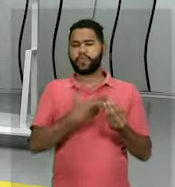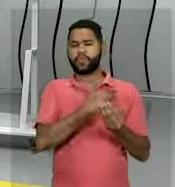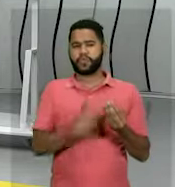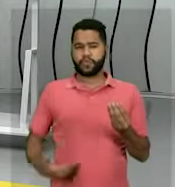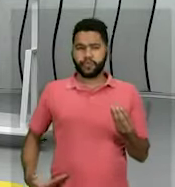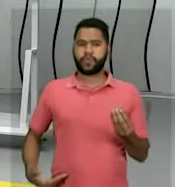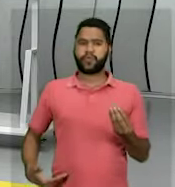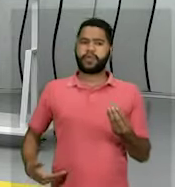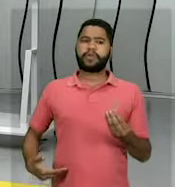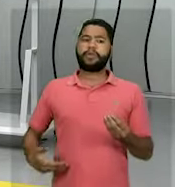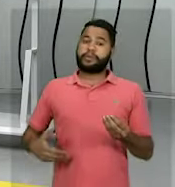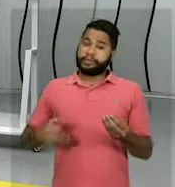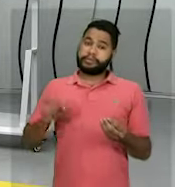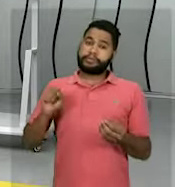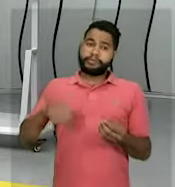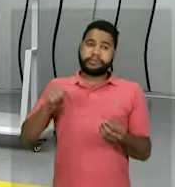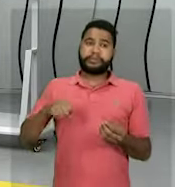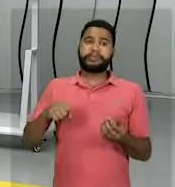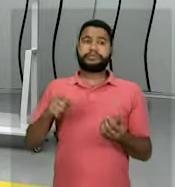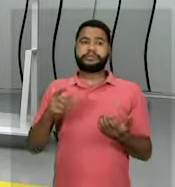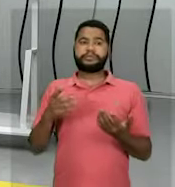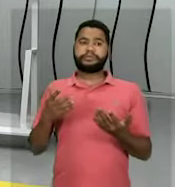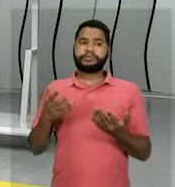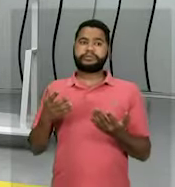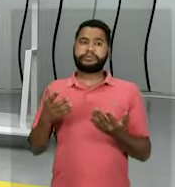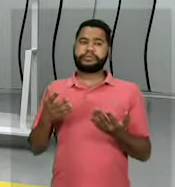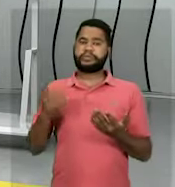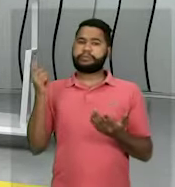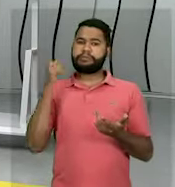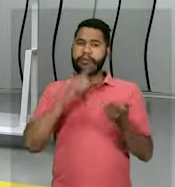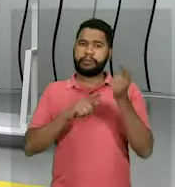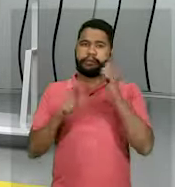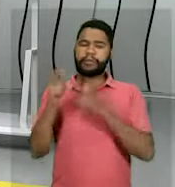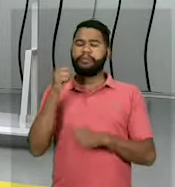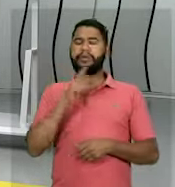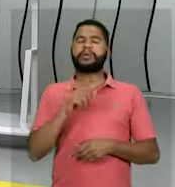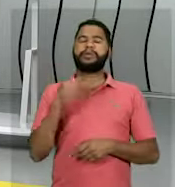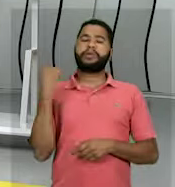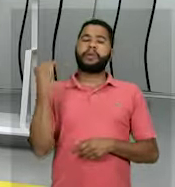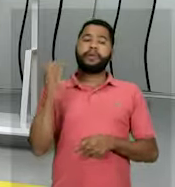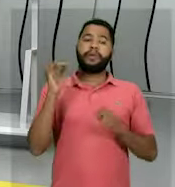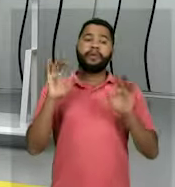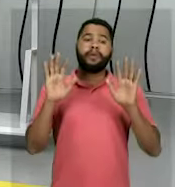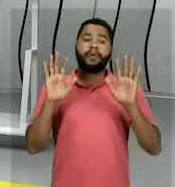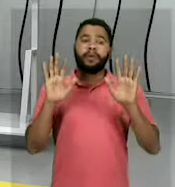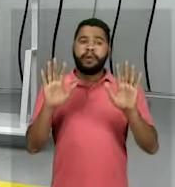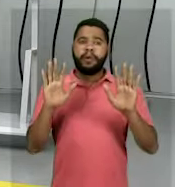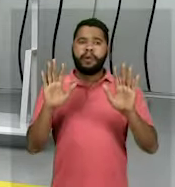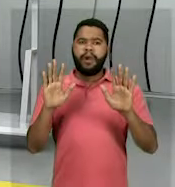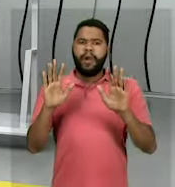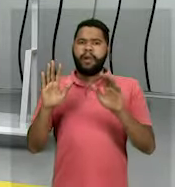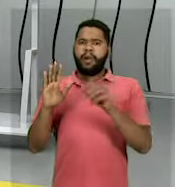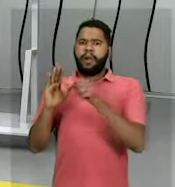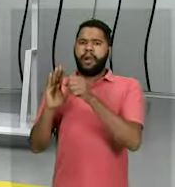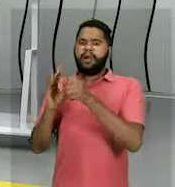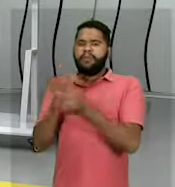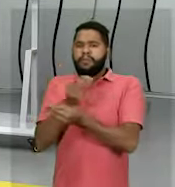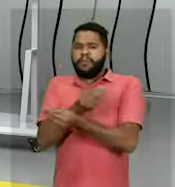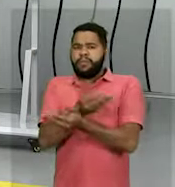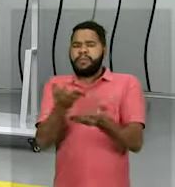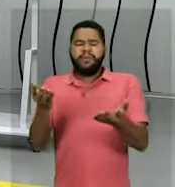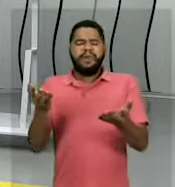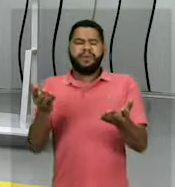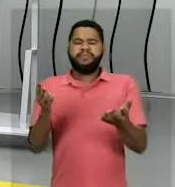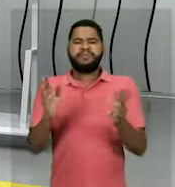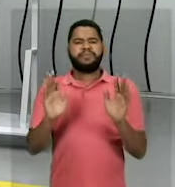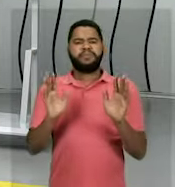Ele vai aglutinar, sim. Vai ser uma conquista importante, mas ele não vai estar concedendo isso